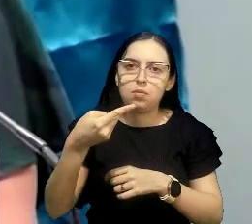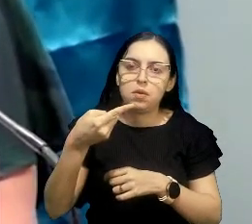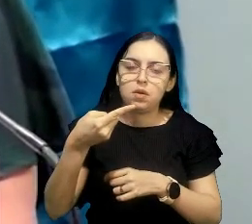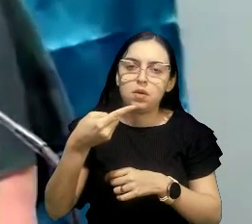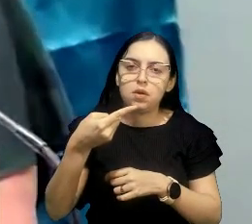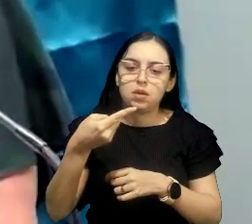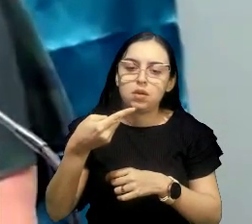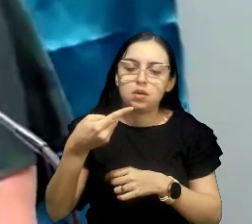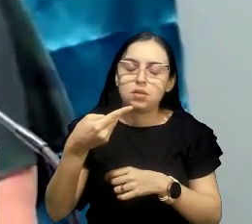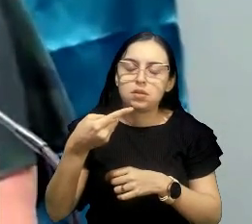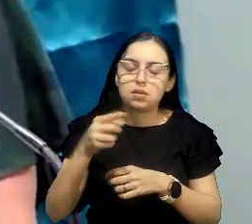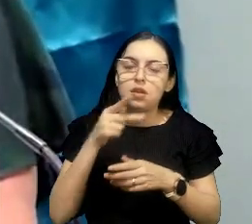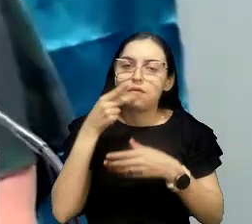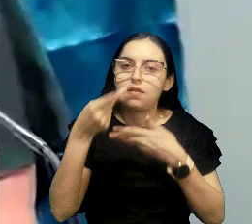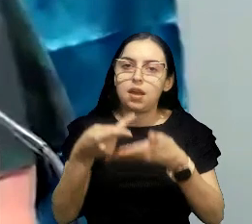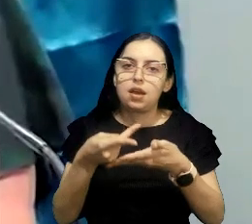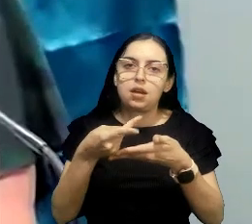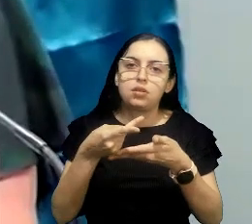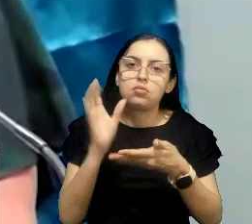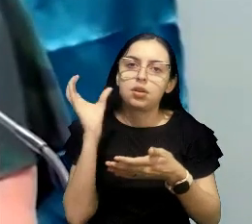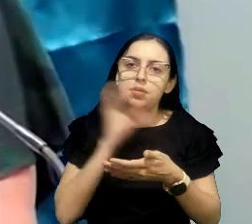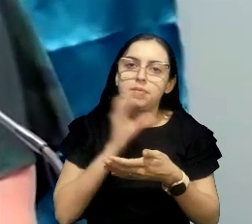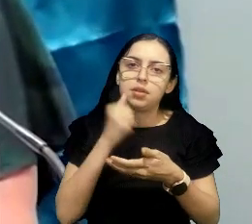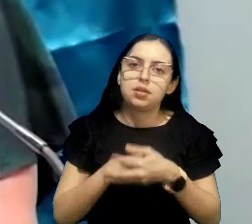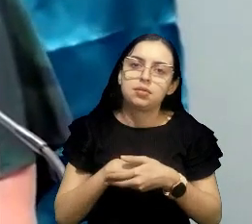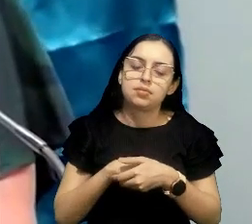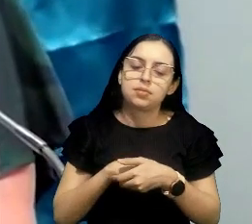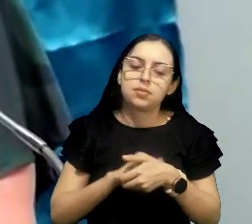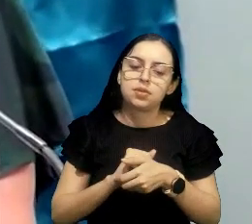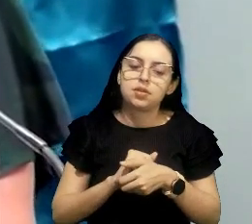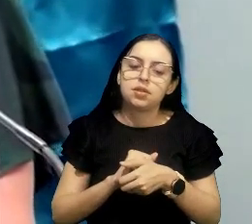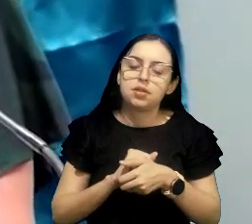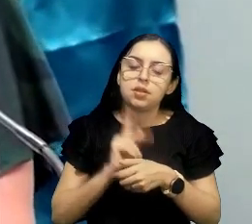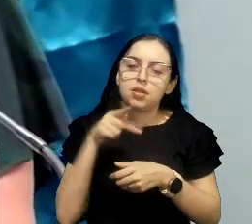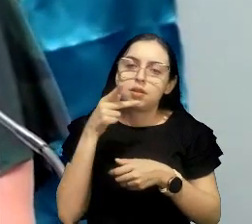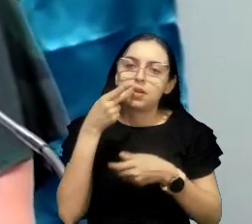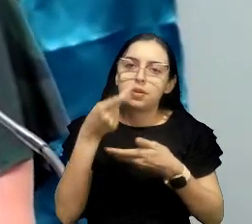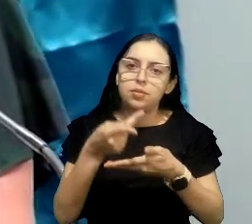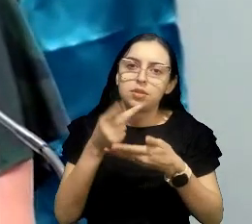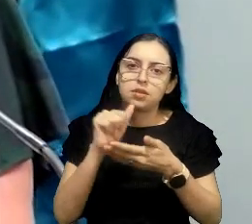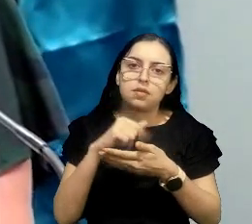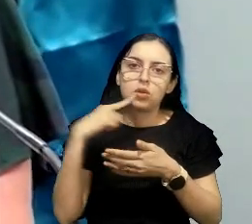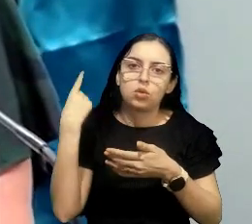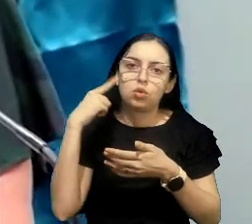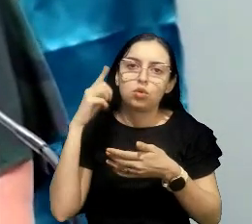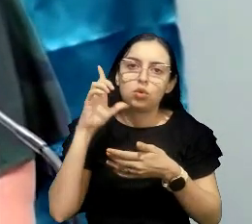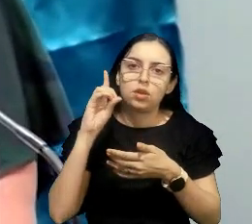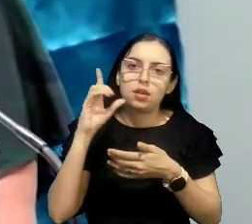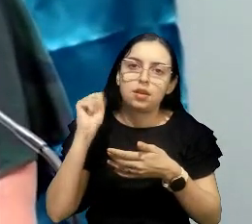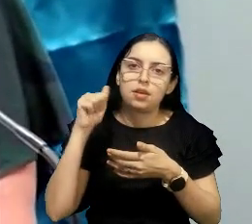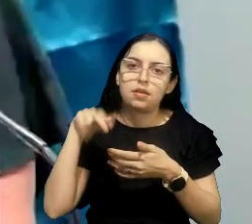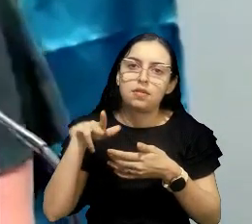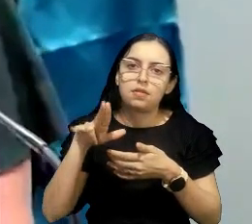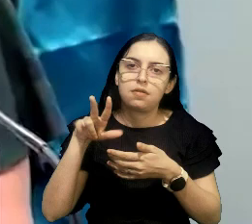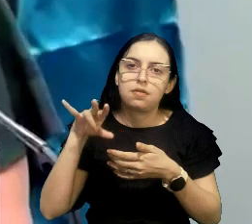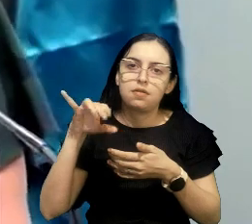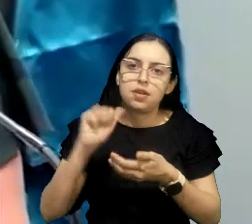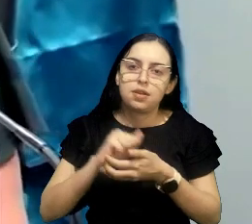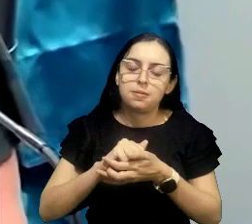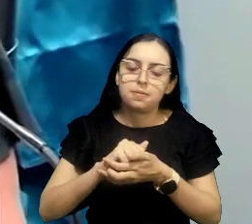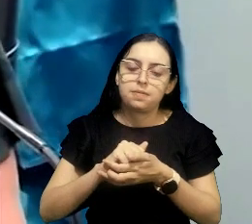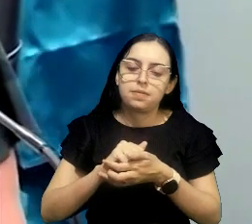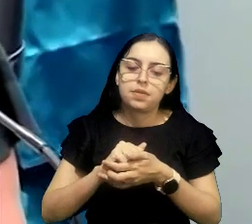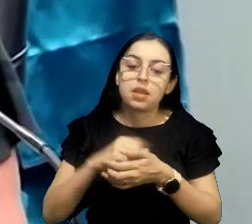eu passo a palavra imediatamente para ela, após a fala do doutor Davi. Então, a